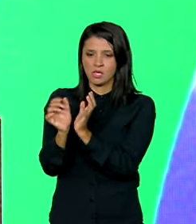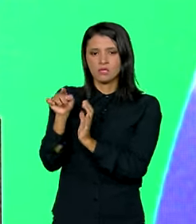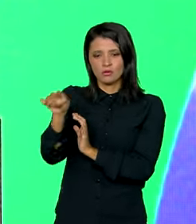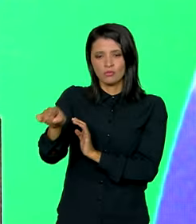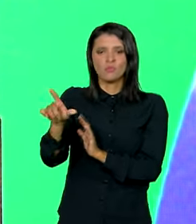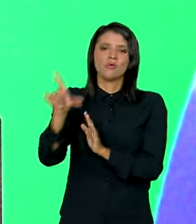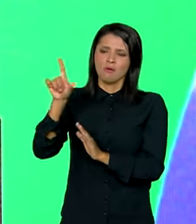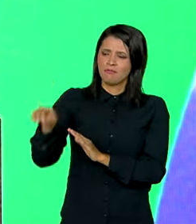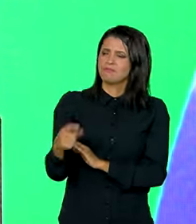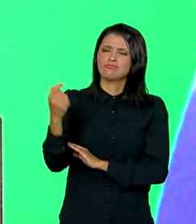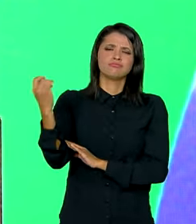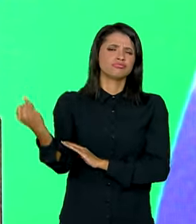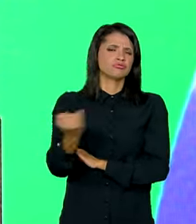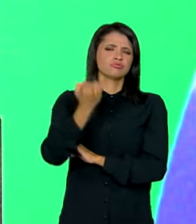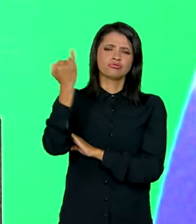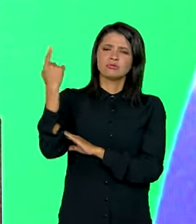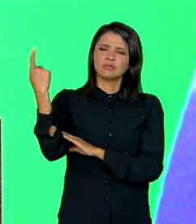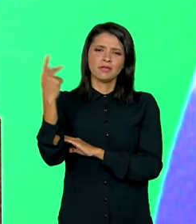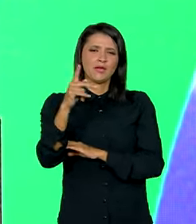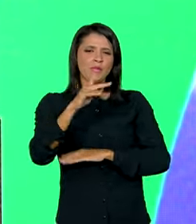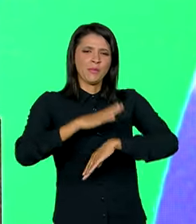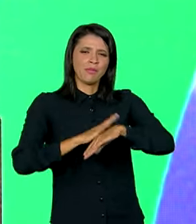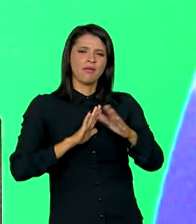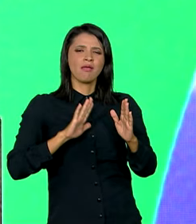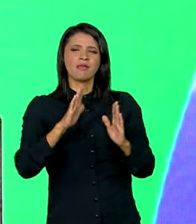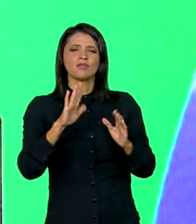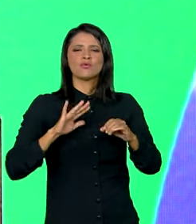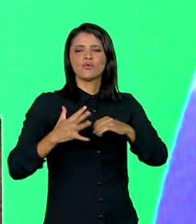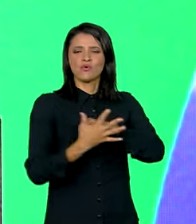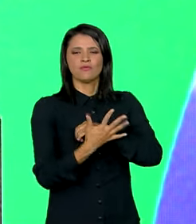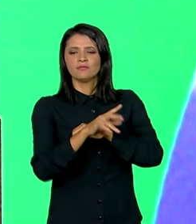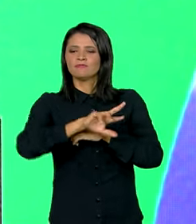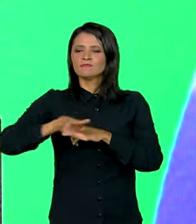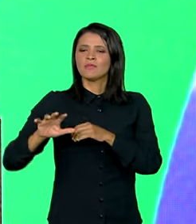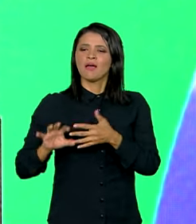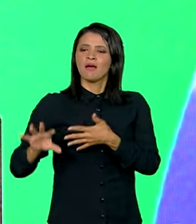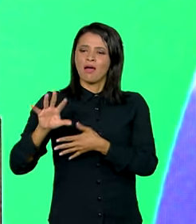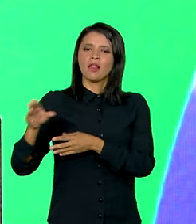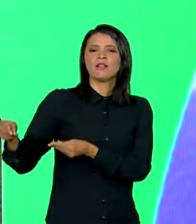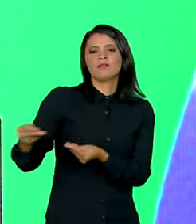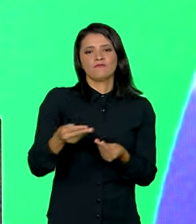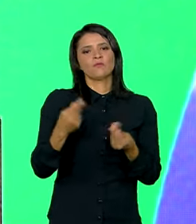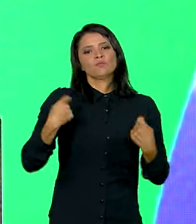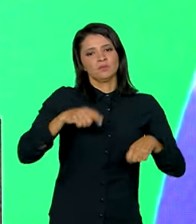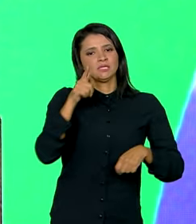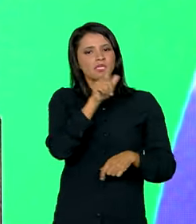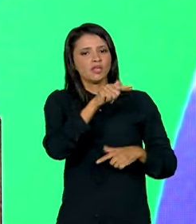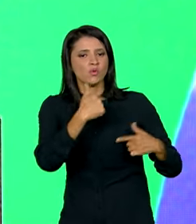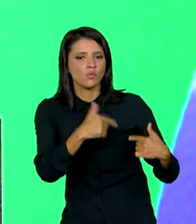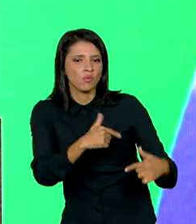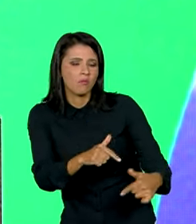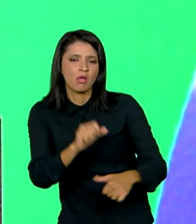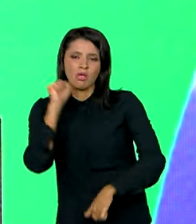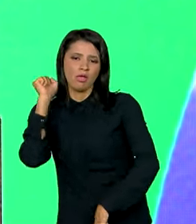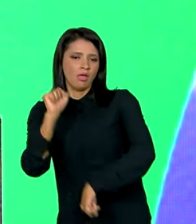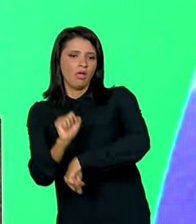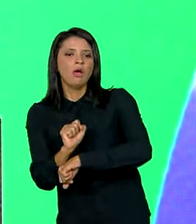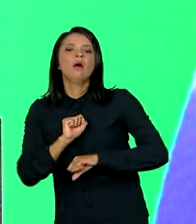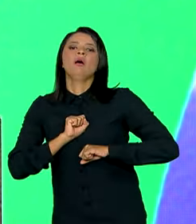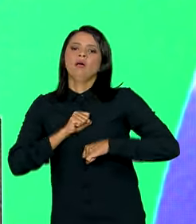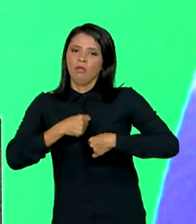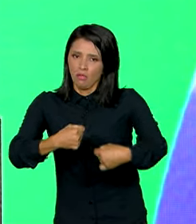que foi tão importante no Covid. Levou diversas categorias para trabalhar. Não se cansou, se